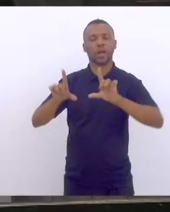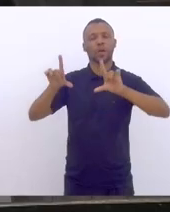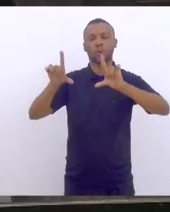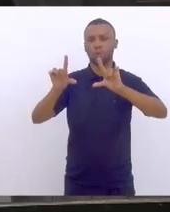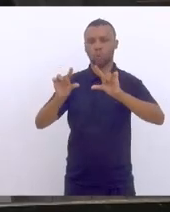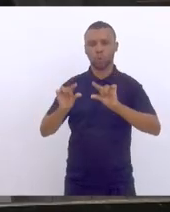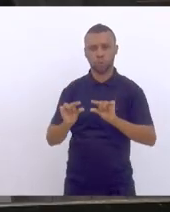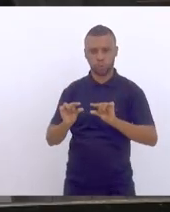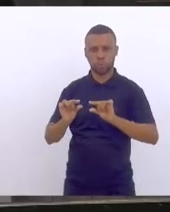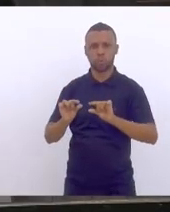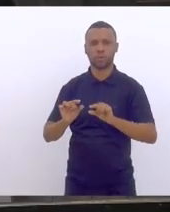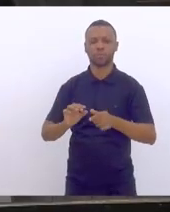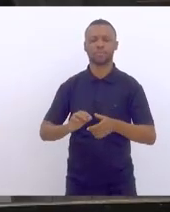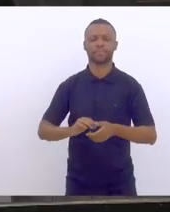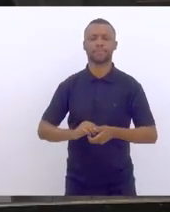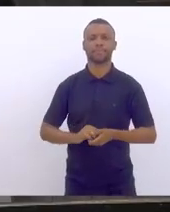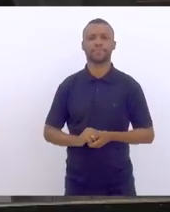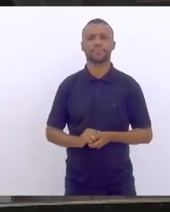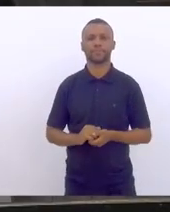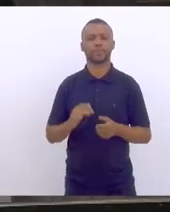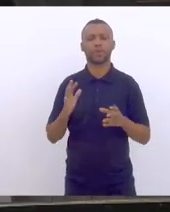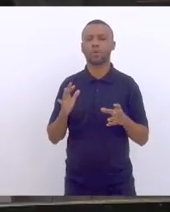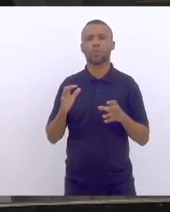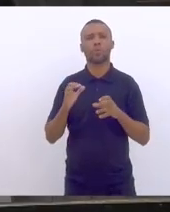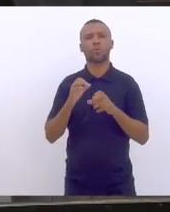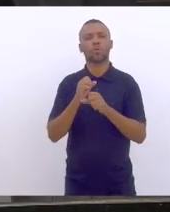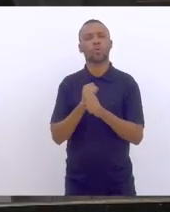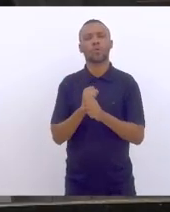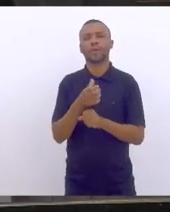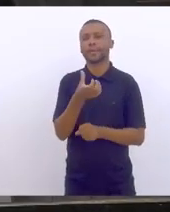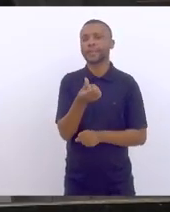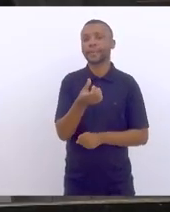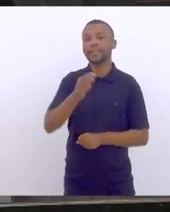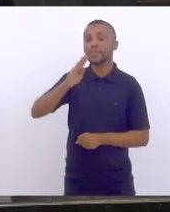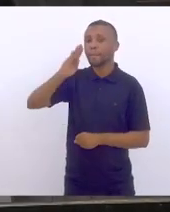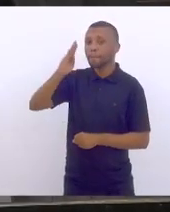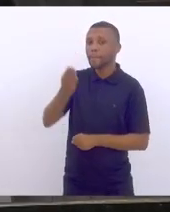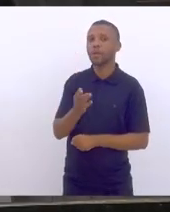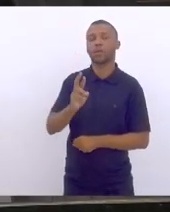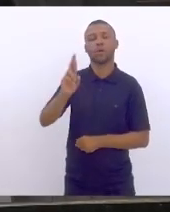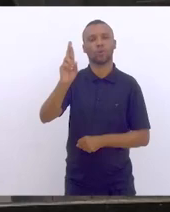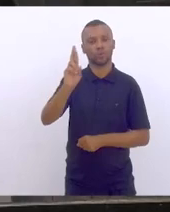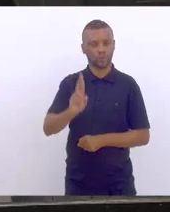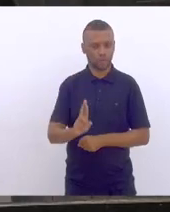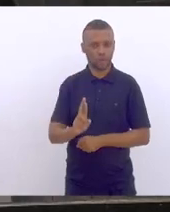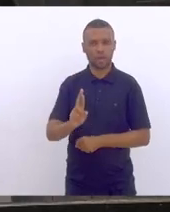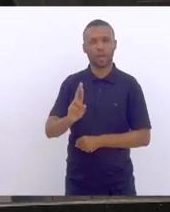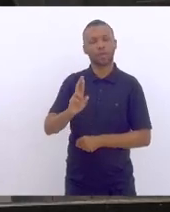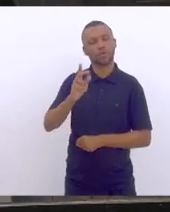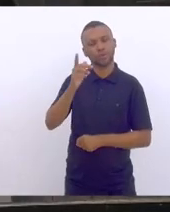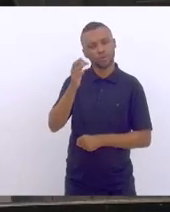a menos no total de 6 bilhões de reais nos